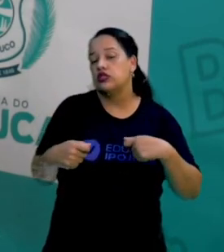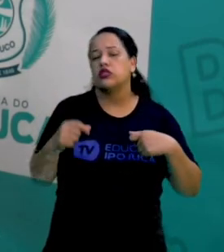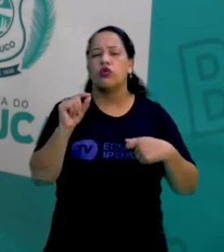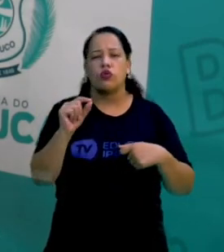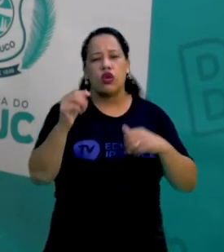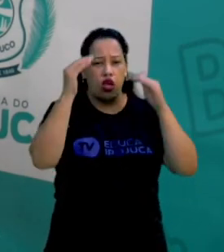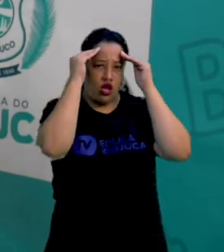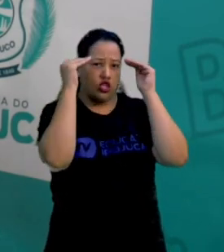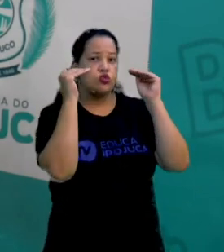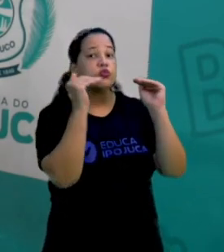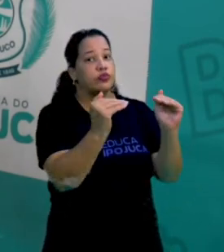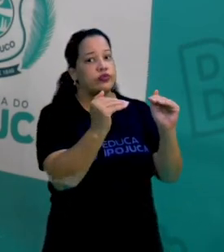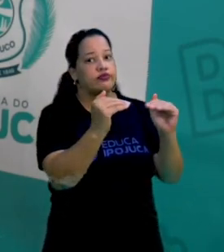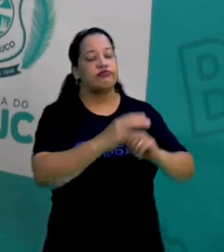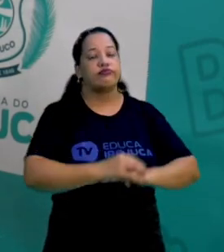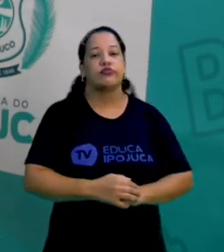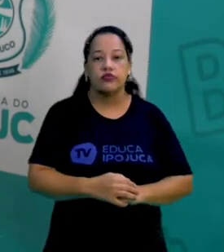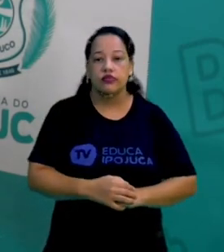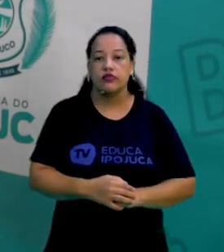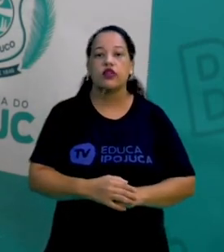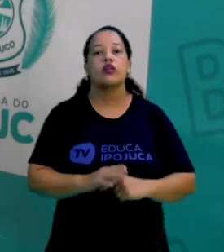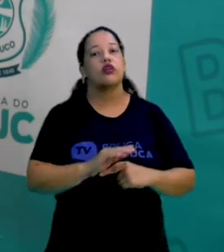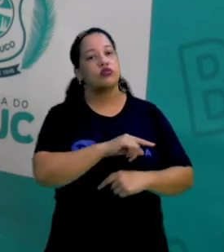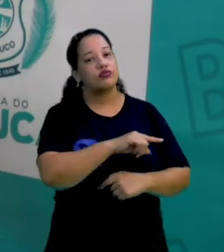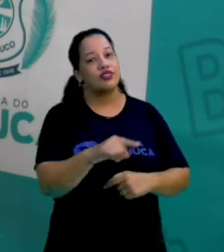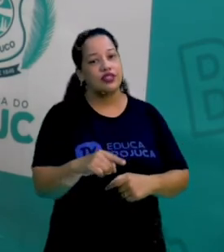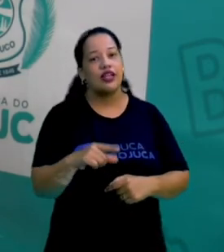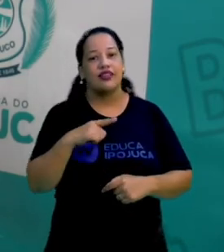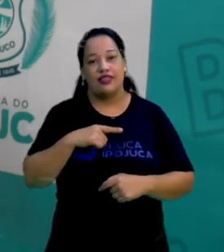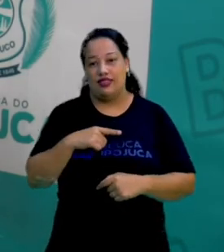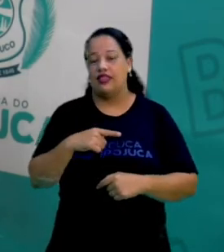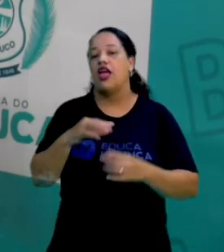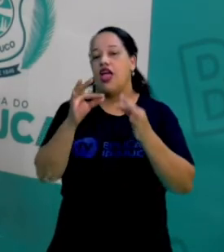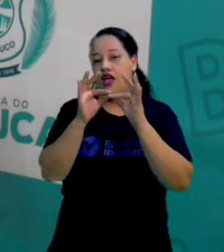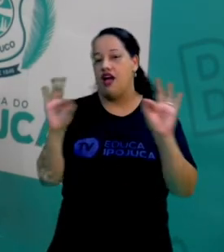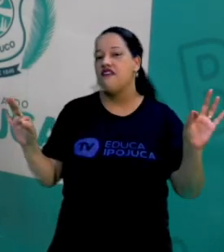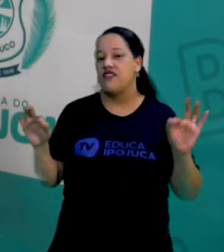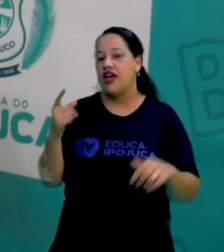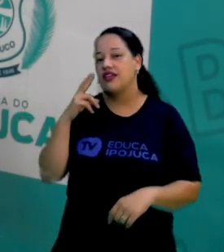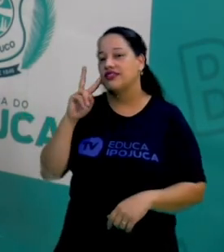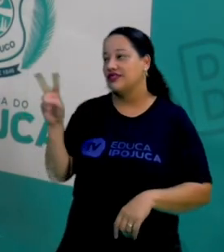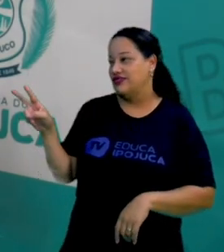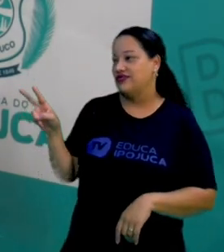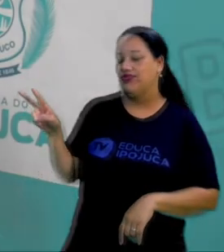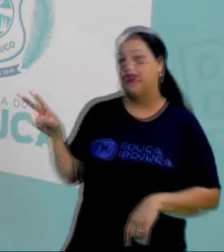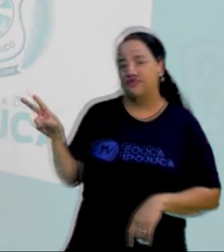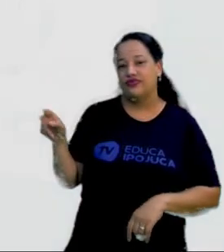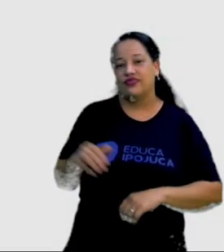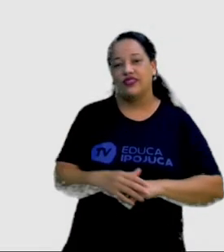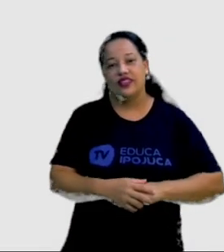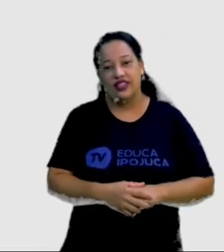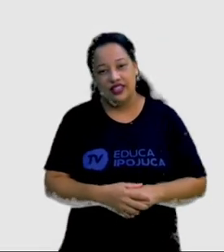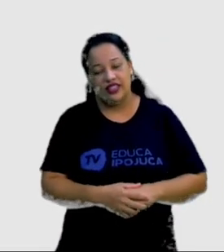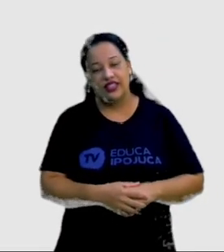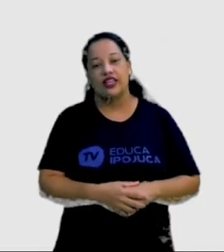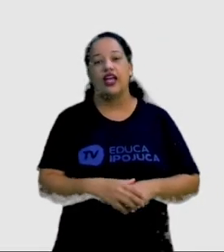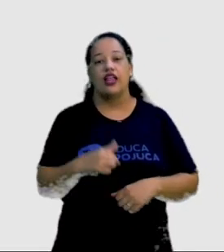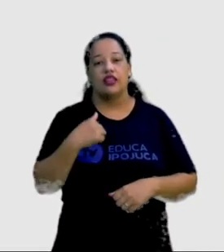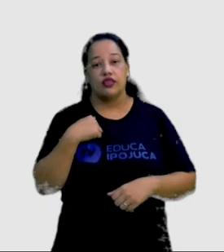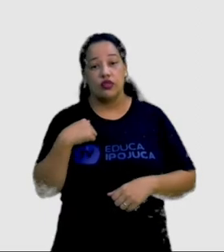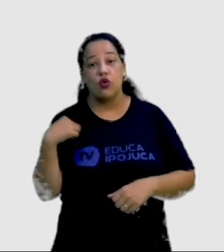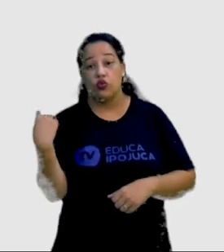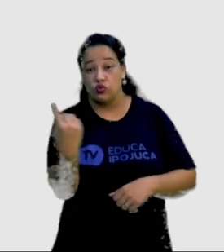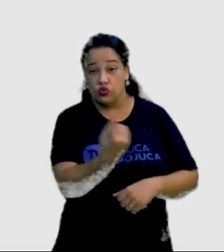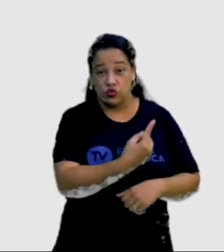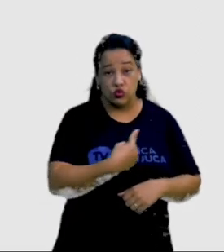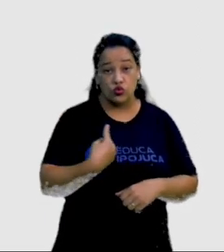respeito, certo? Trouxe para vocês aqui uma frasezinha que retrata bem isso. Assim como as aves,